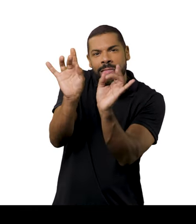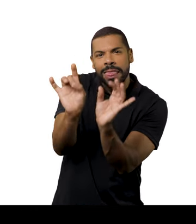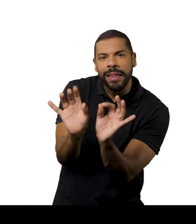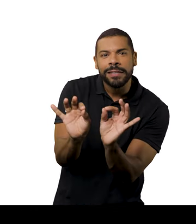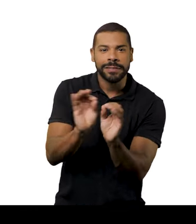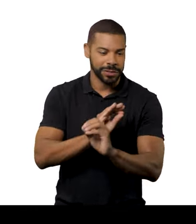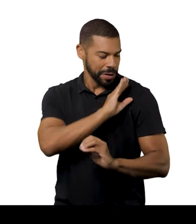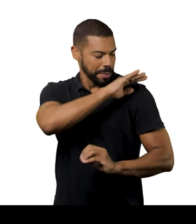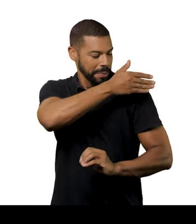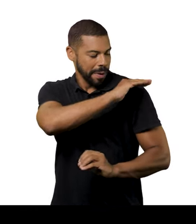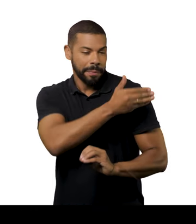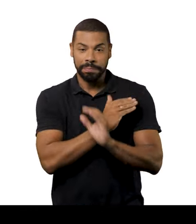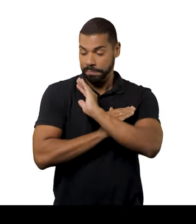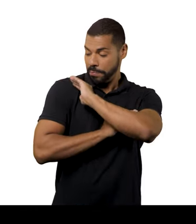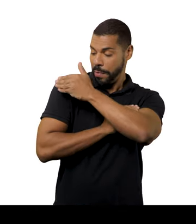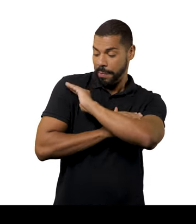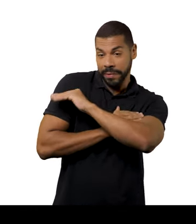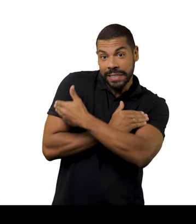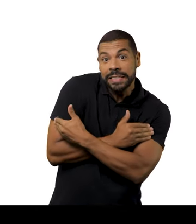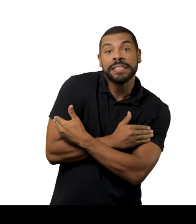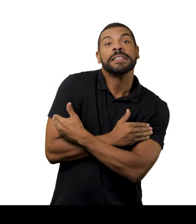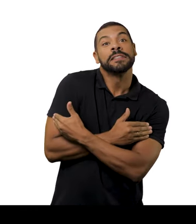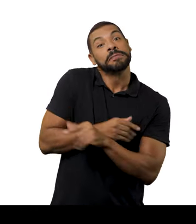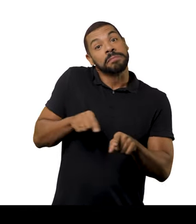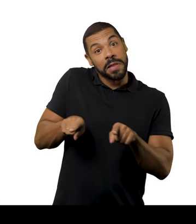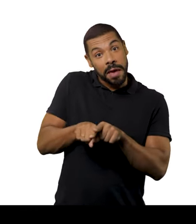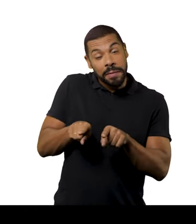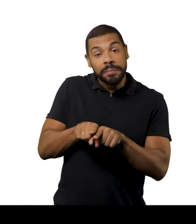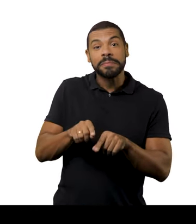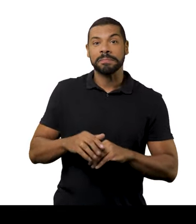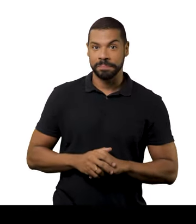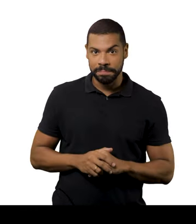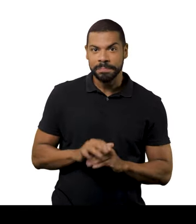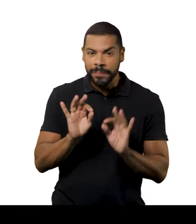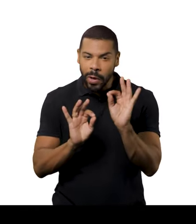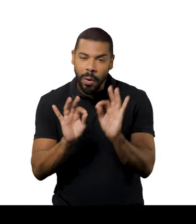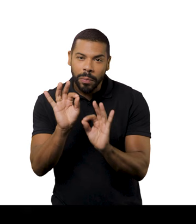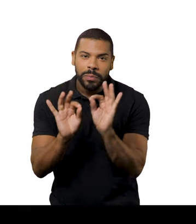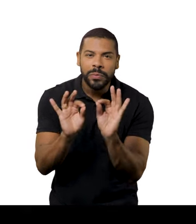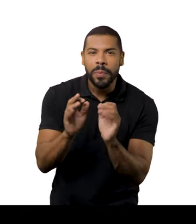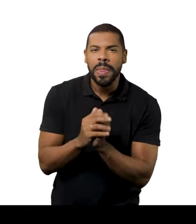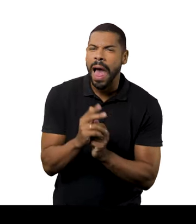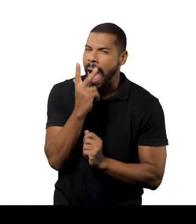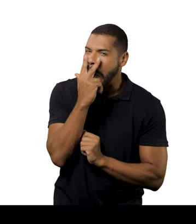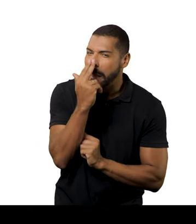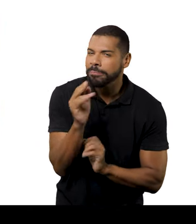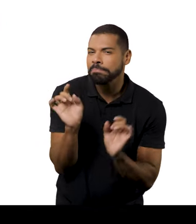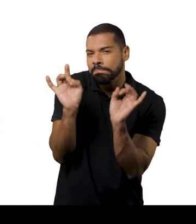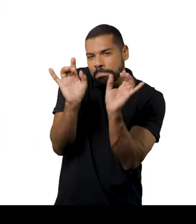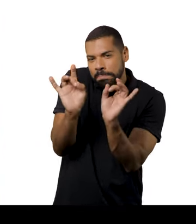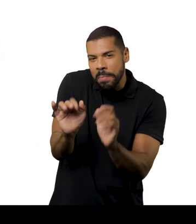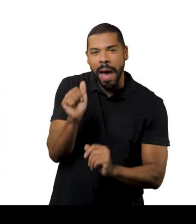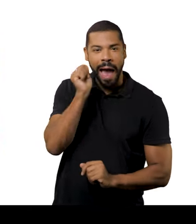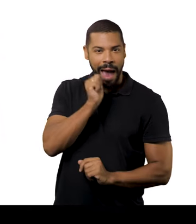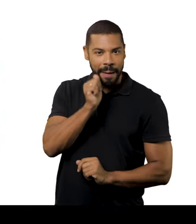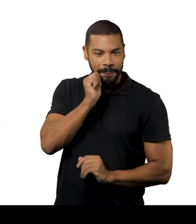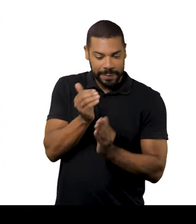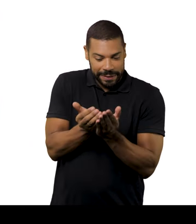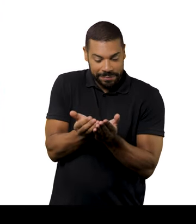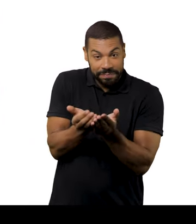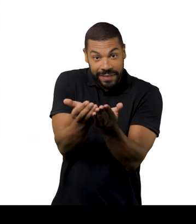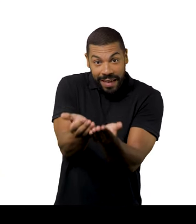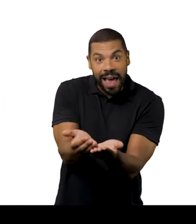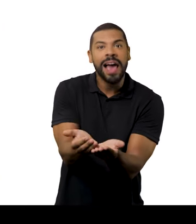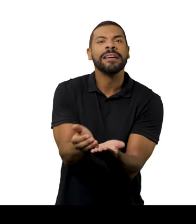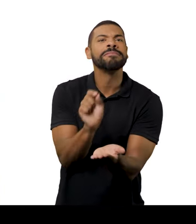tem esse detalhe de babadinho, a manga bufante, aqui na gola também muda o tecido. Acho um show que a